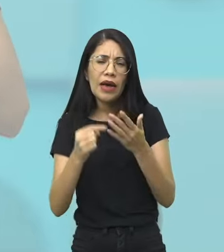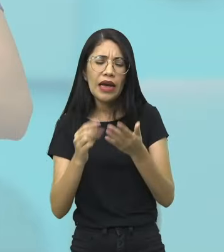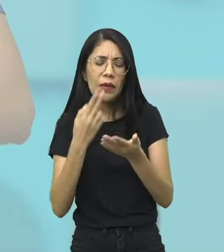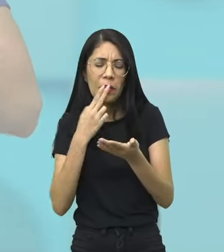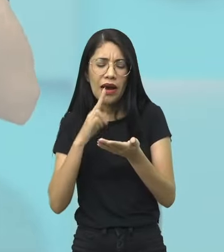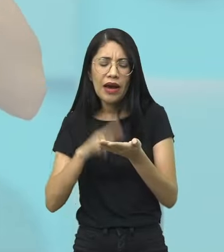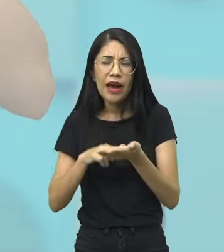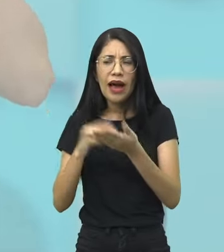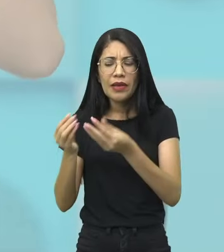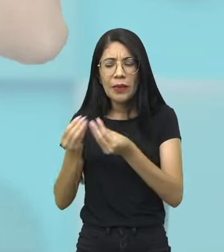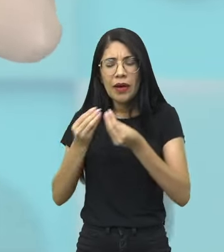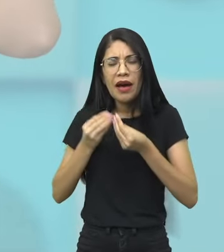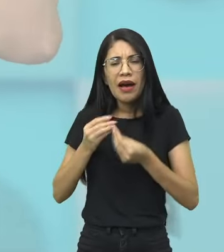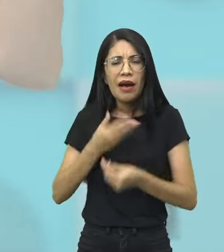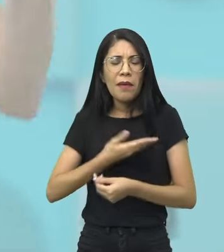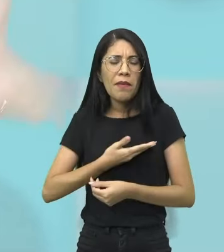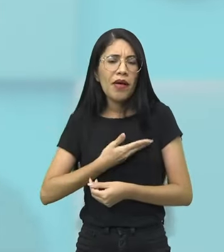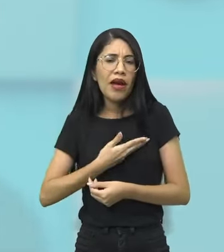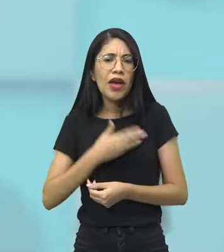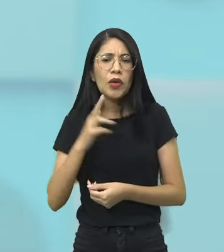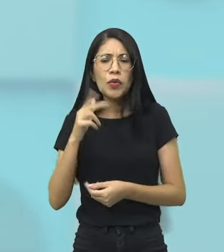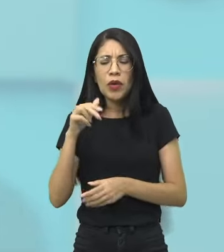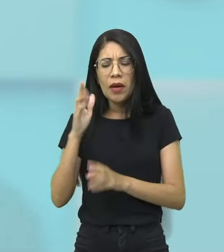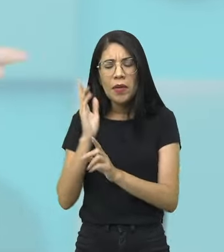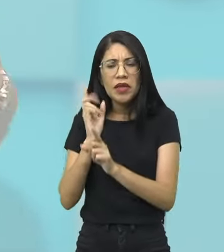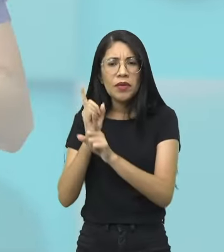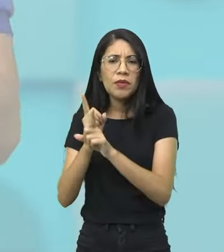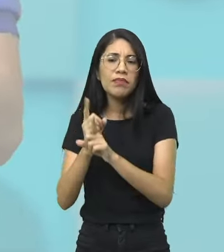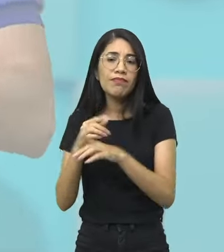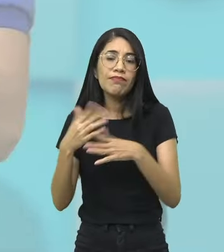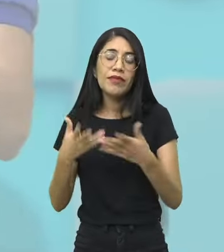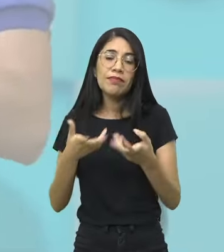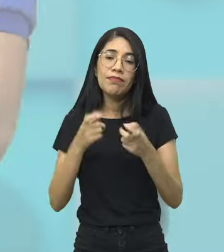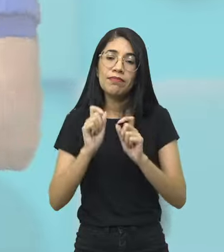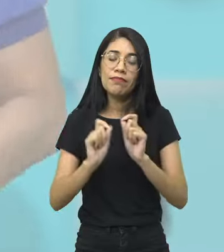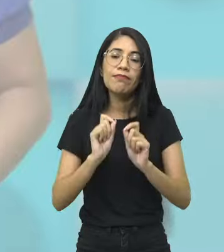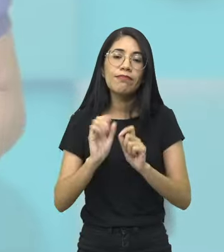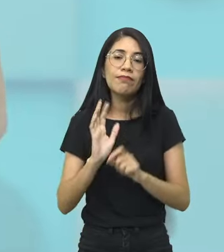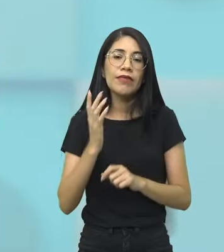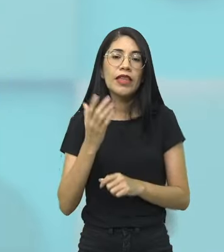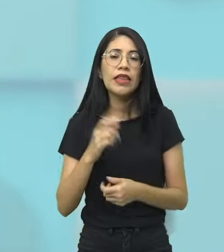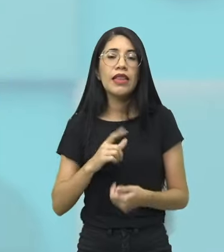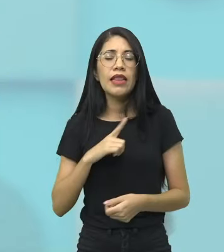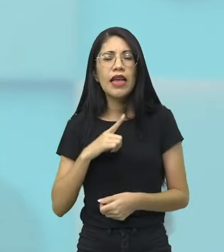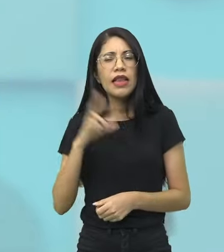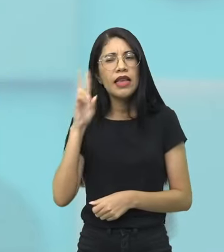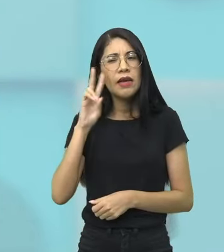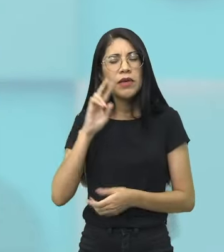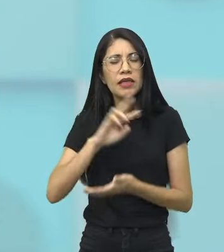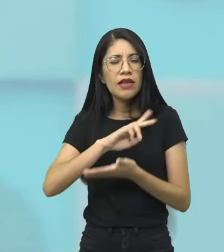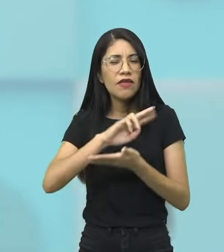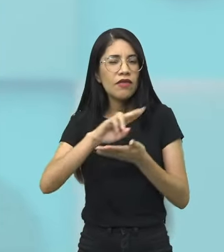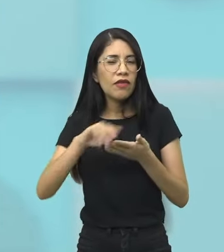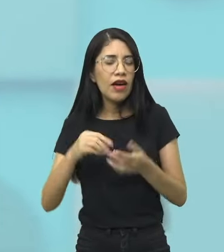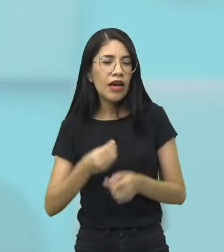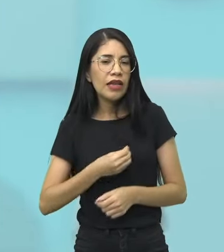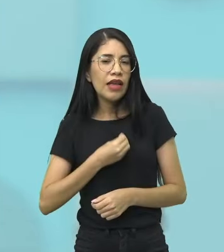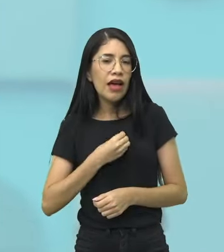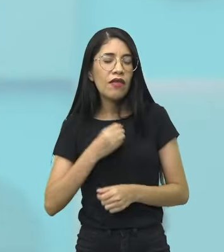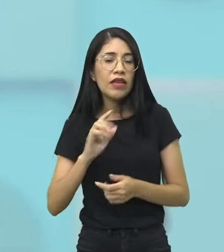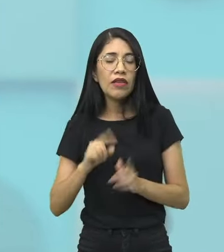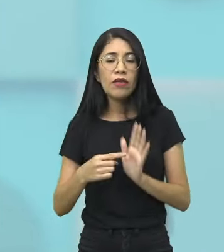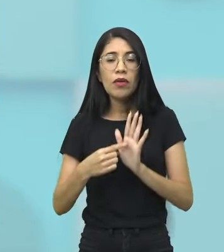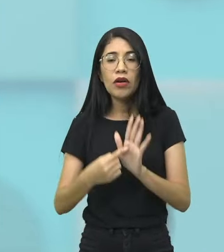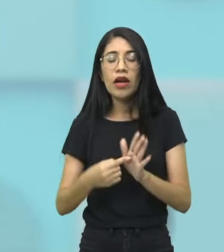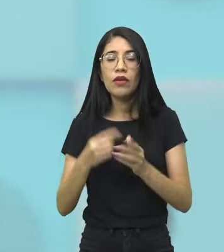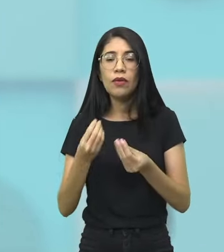carta, eu recebi de um amigo. Meu Deus, nunca mais falei com esse amigo, né? Então vejam ali as nossas recordações que foi trazido ali